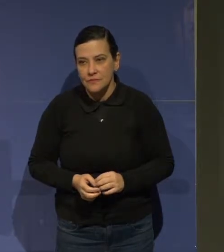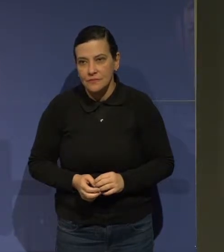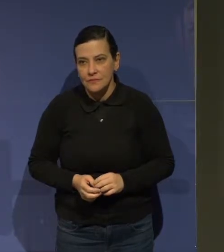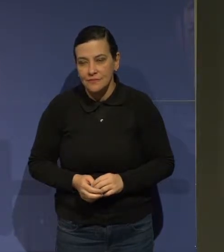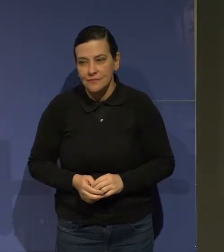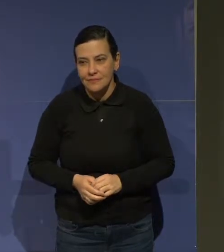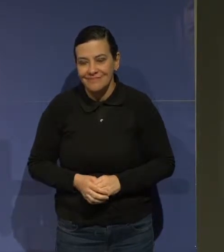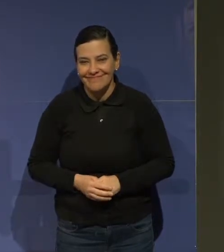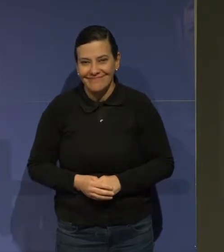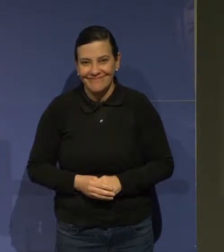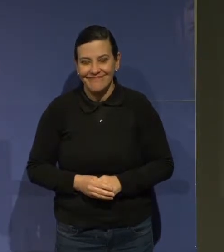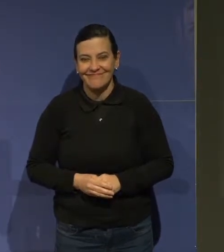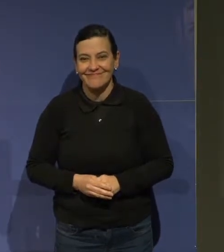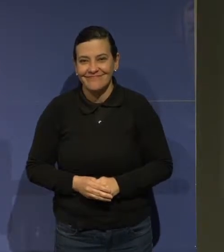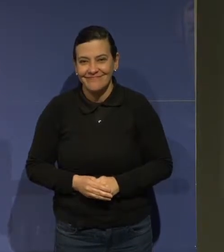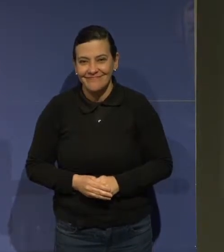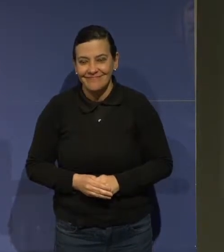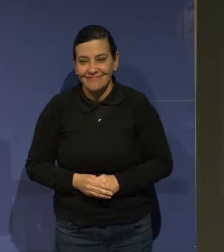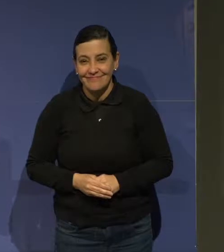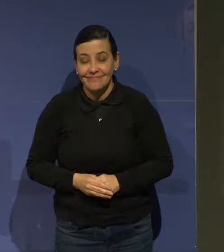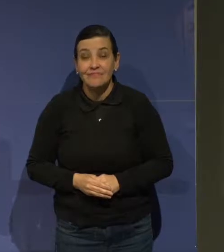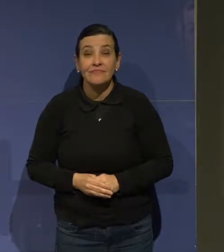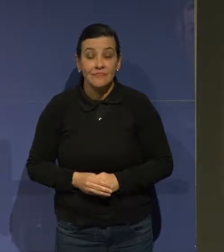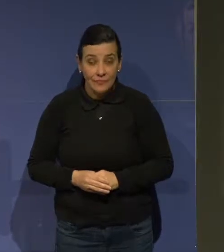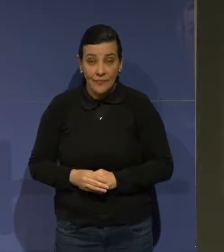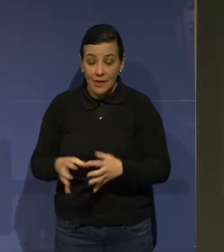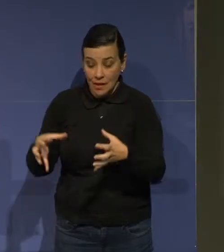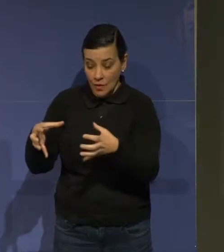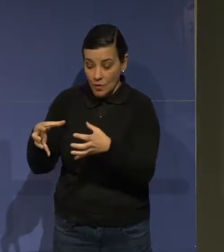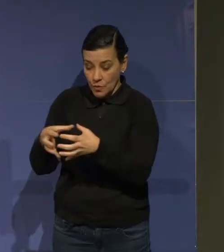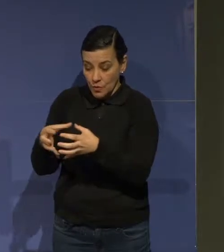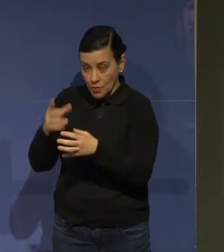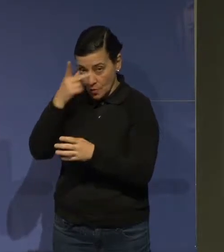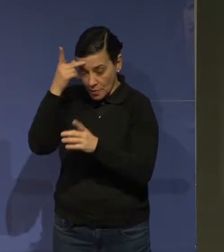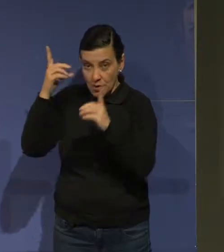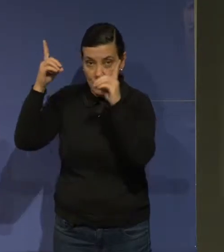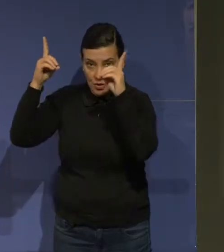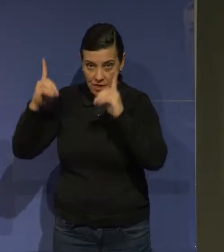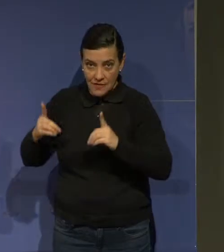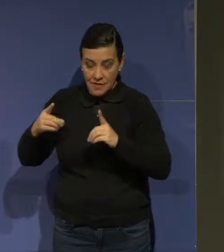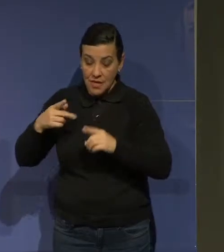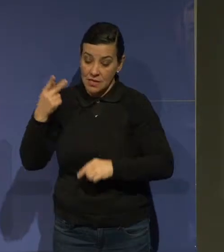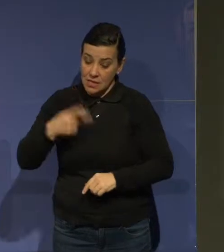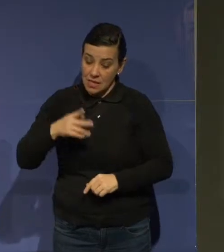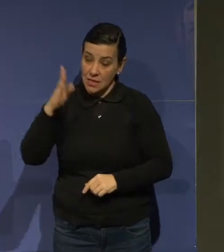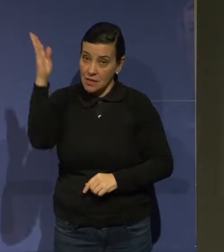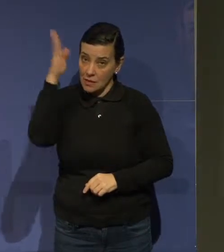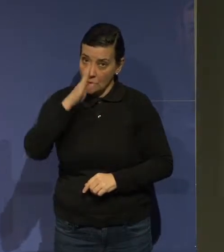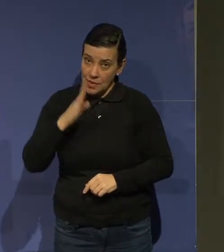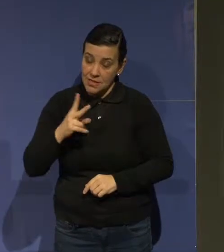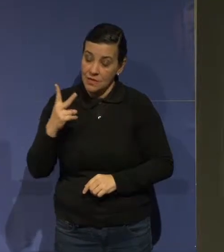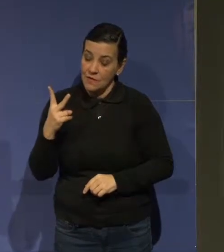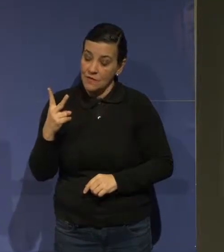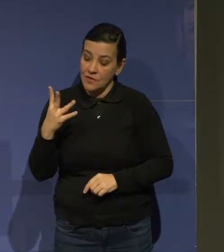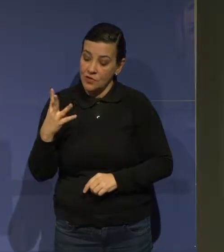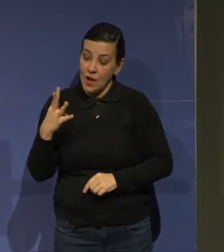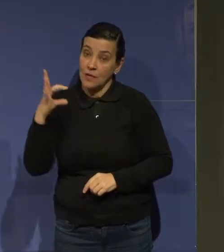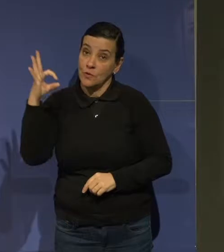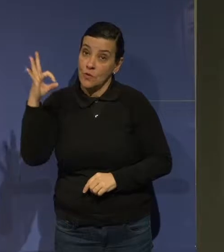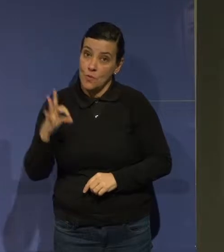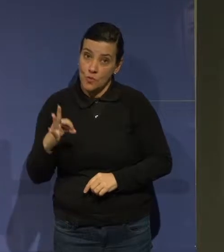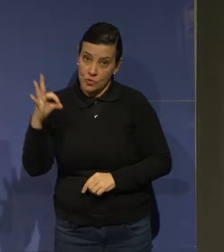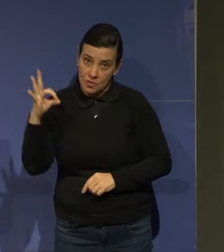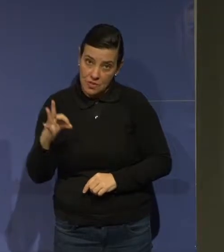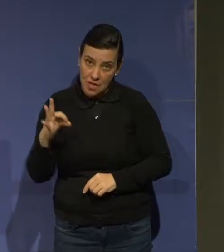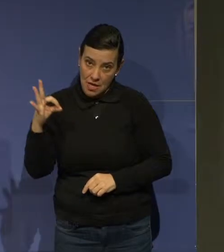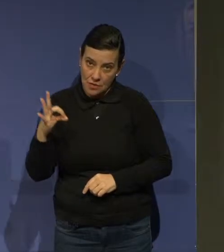Opa, o é isso? Falou... A população com deficiência no Brasil é... Ou seja, 24% da população. Vocês já